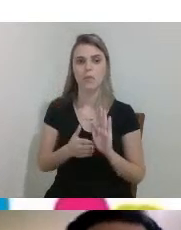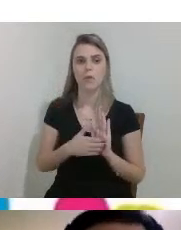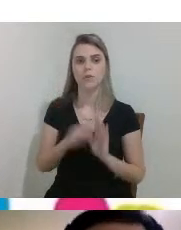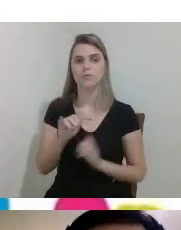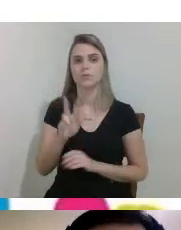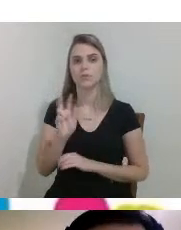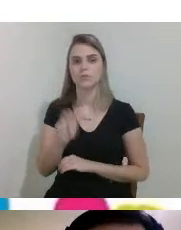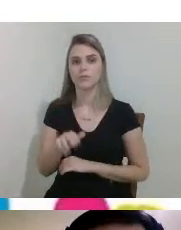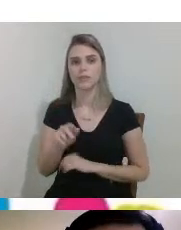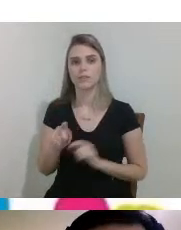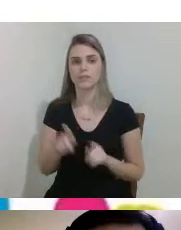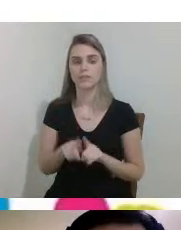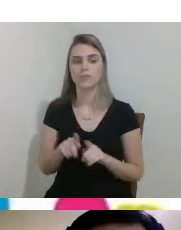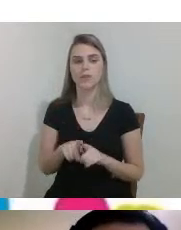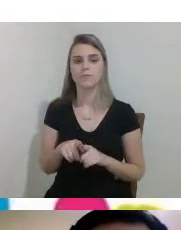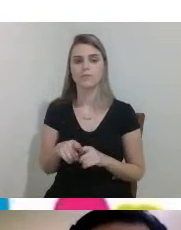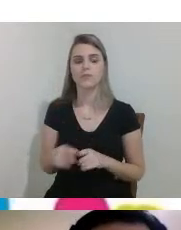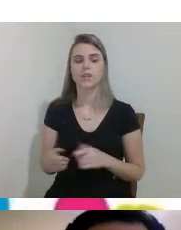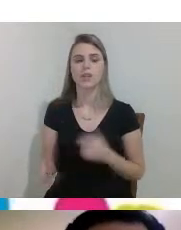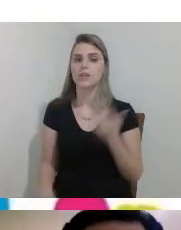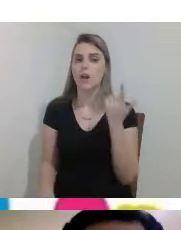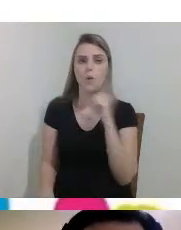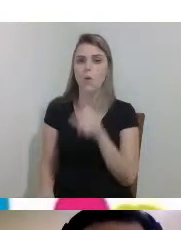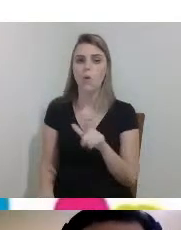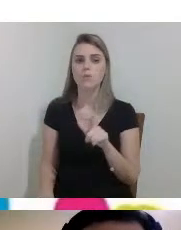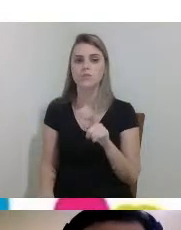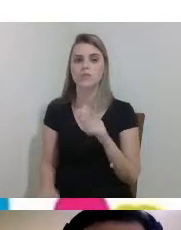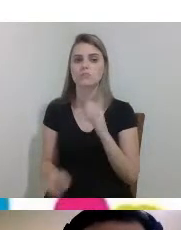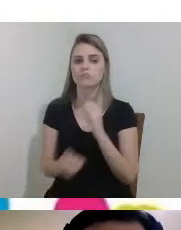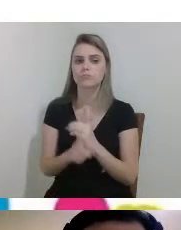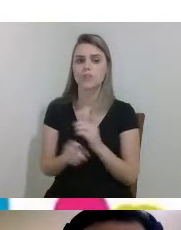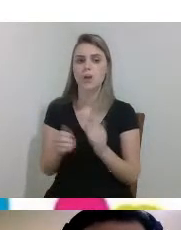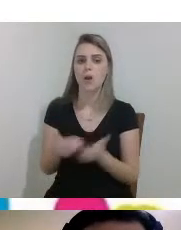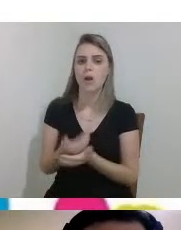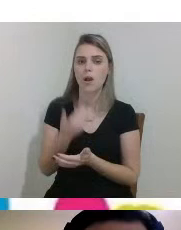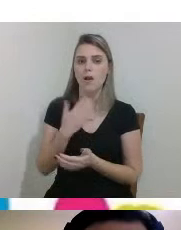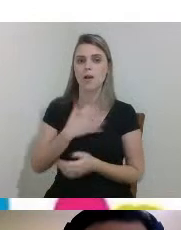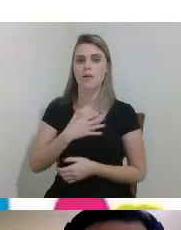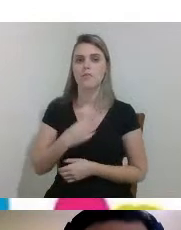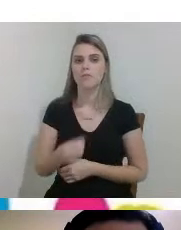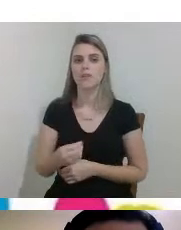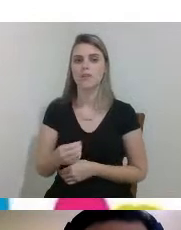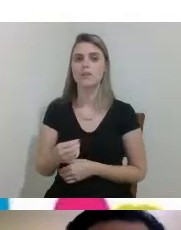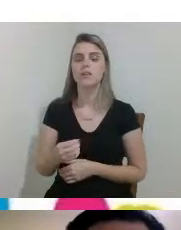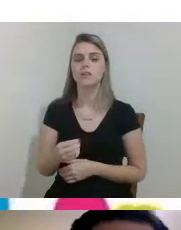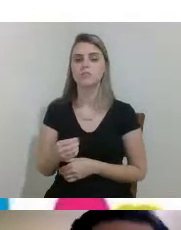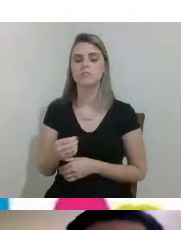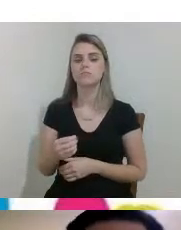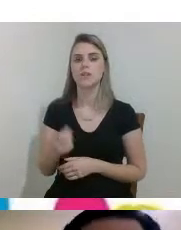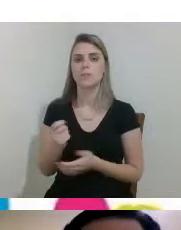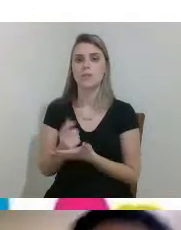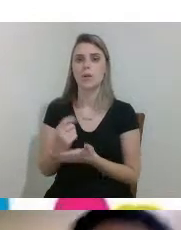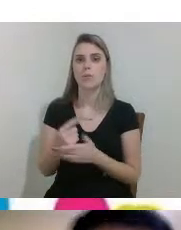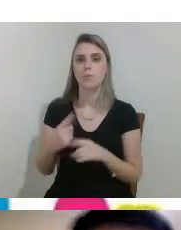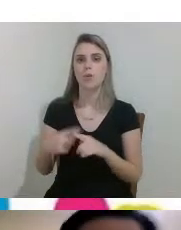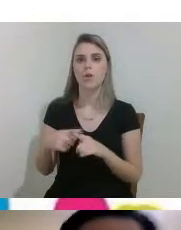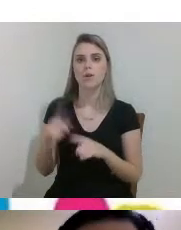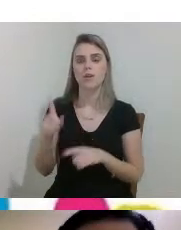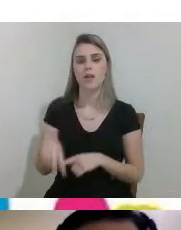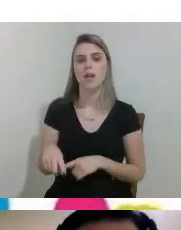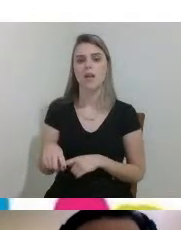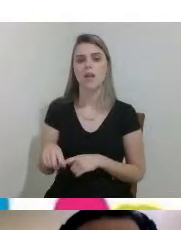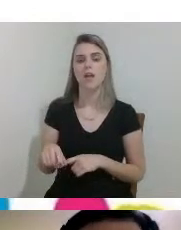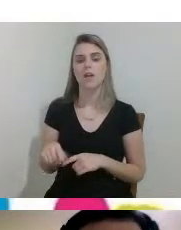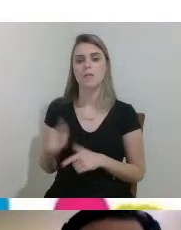olha só ele colocou o seguinte não consigo achar uma colher para minha filha no mercado porque ela é canhota olha só que interessante